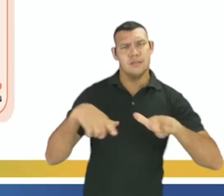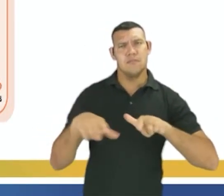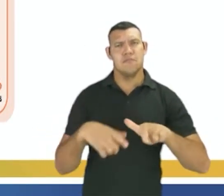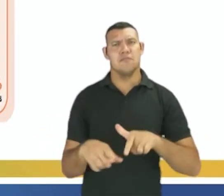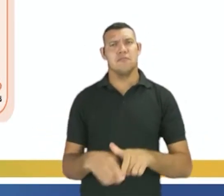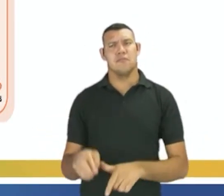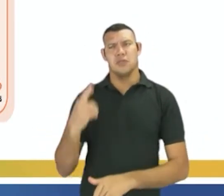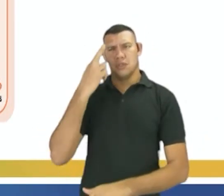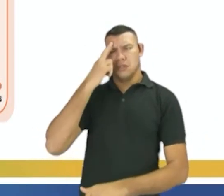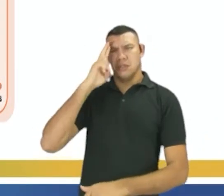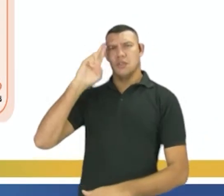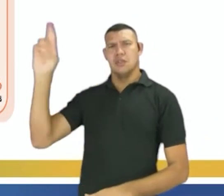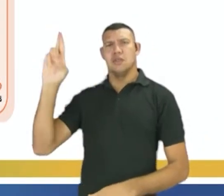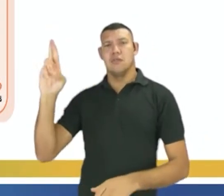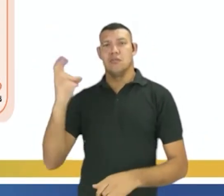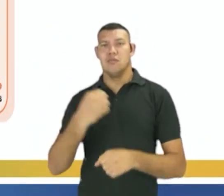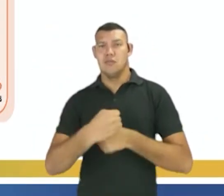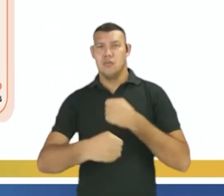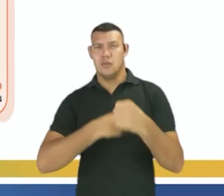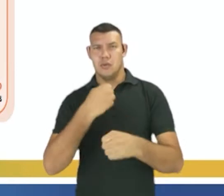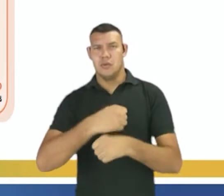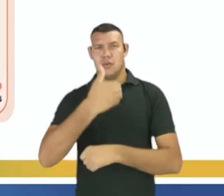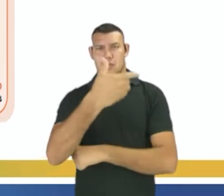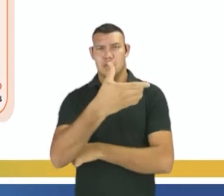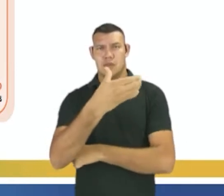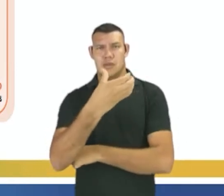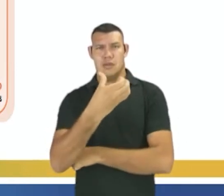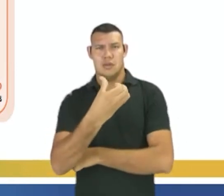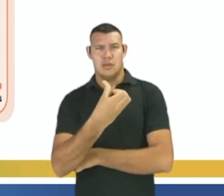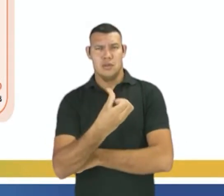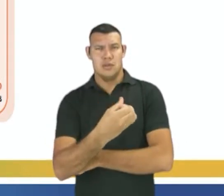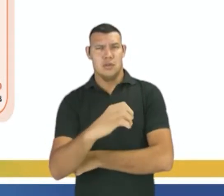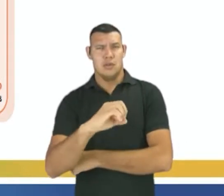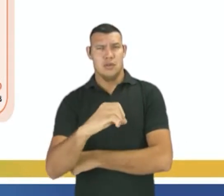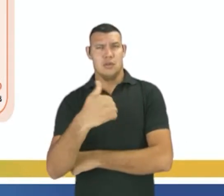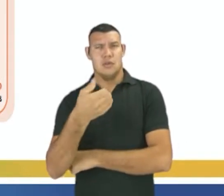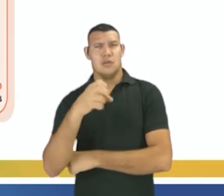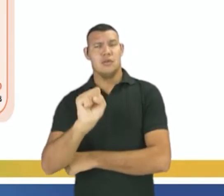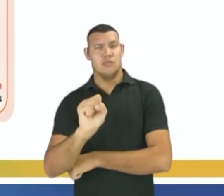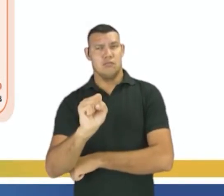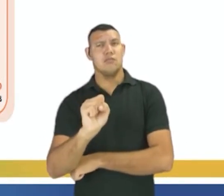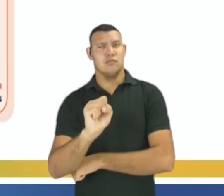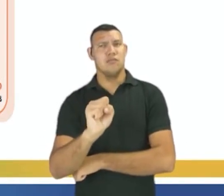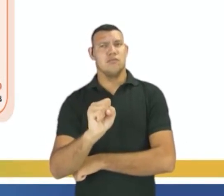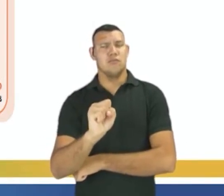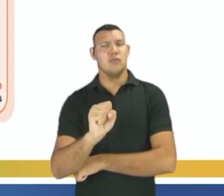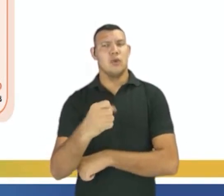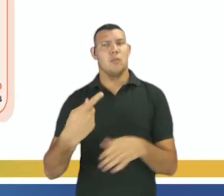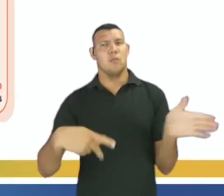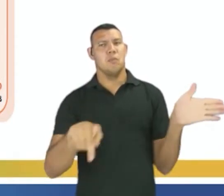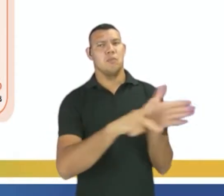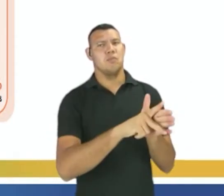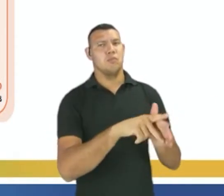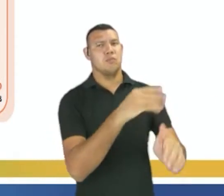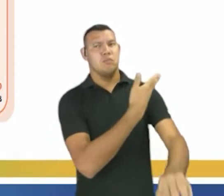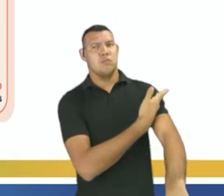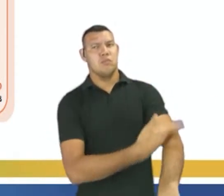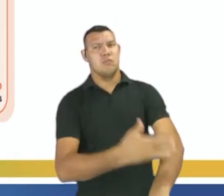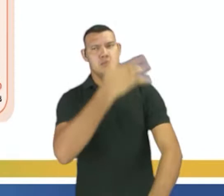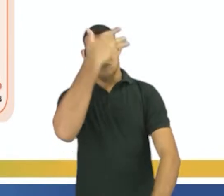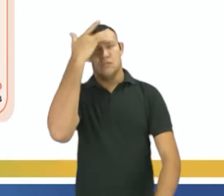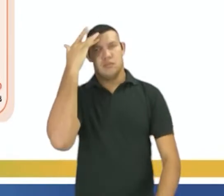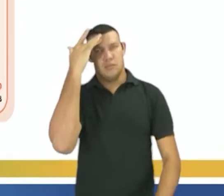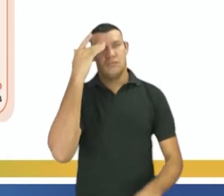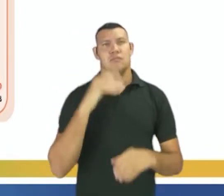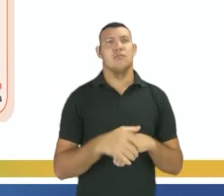gerenciais em 2018, 68,6% era ocupado por brancos e apenas 29,9%